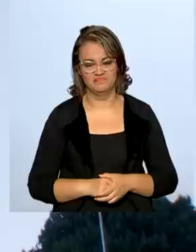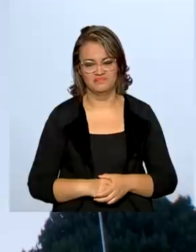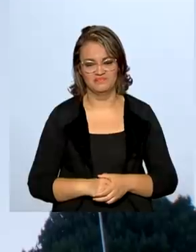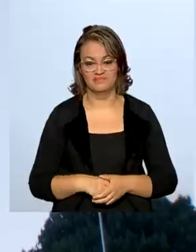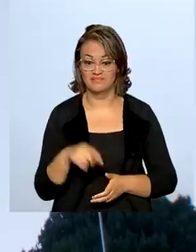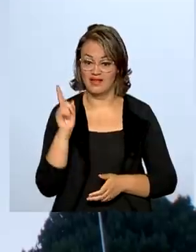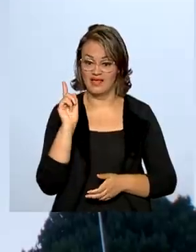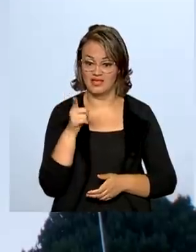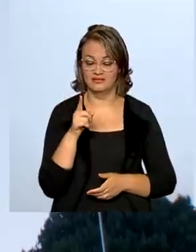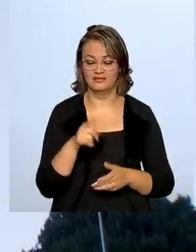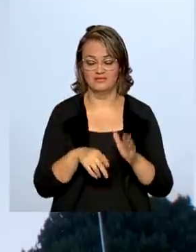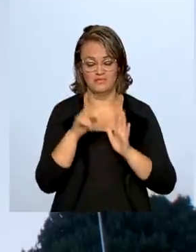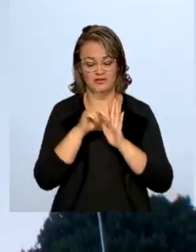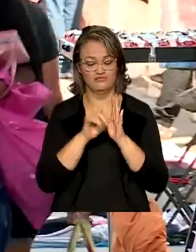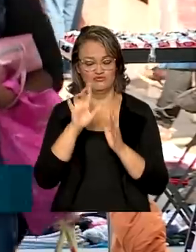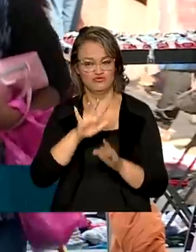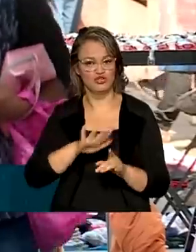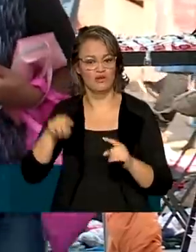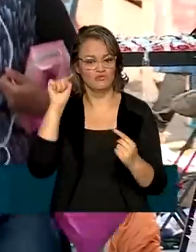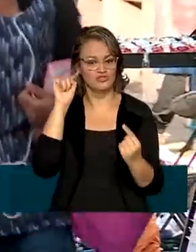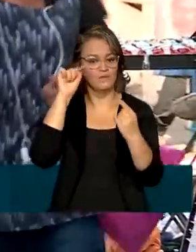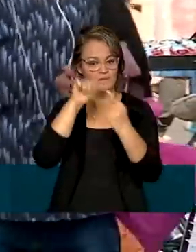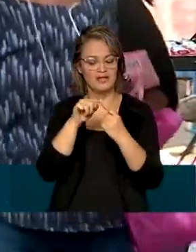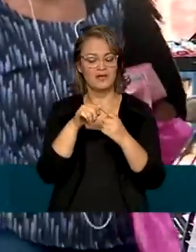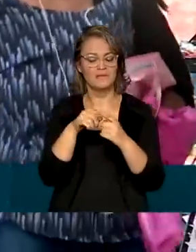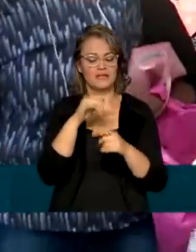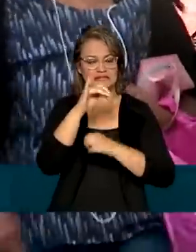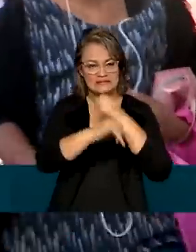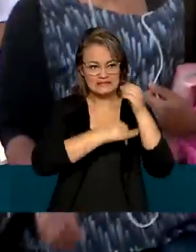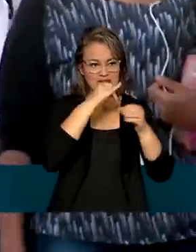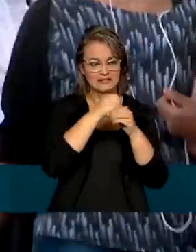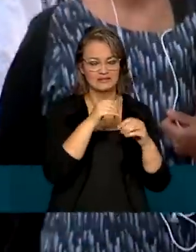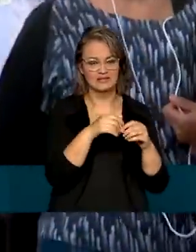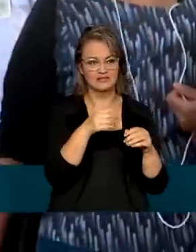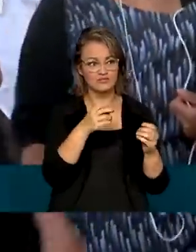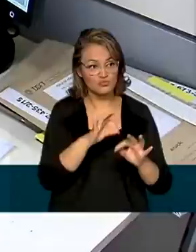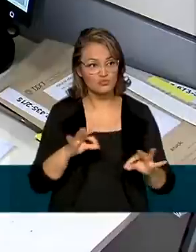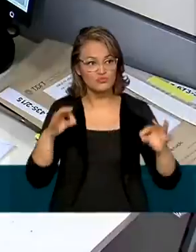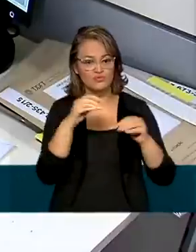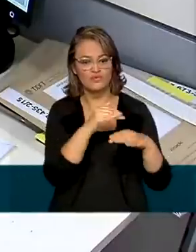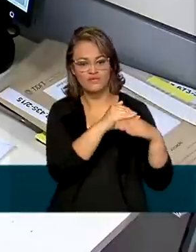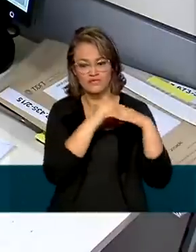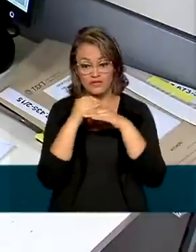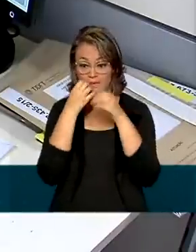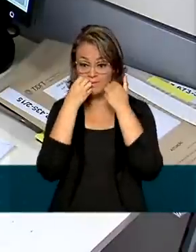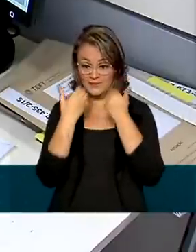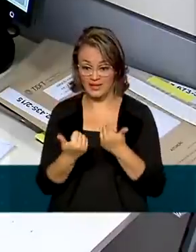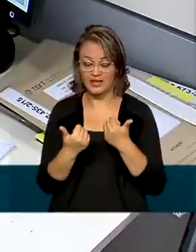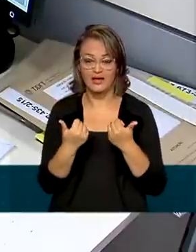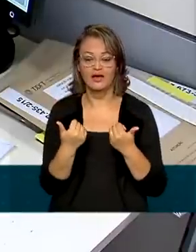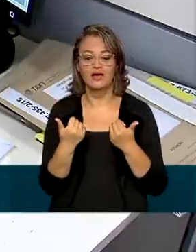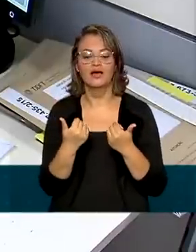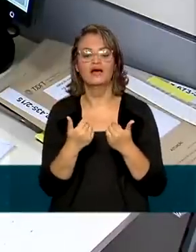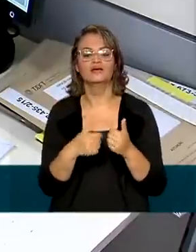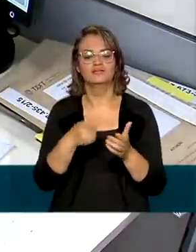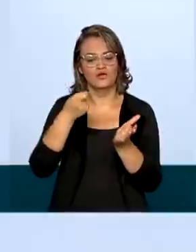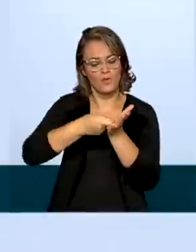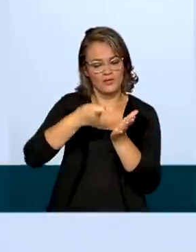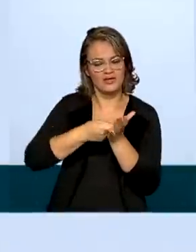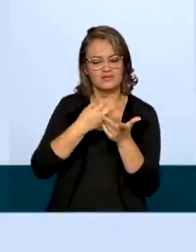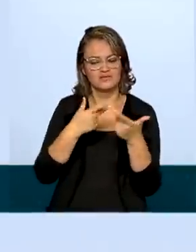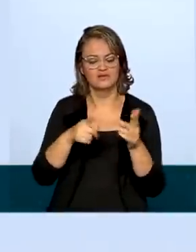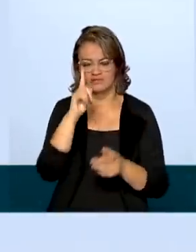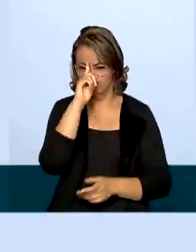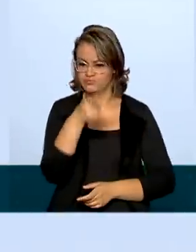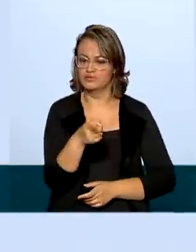O Plano Geral de Metas para a Universalização do Serviço de Telecomunicações estabelece obrigações para as concessionárias.